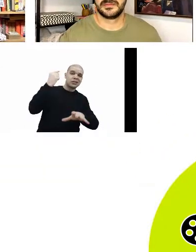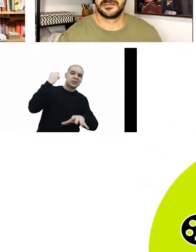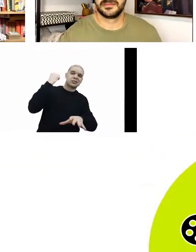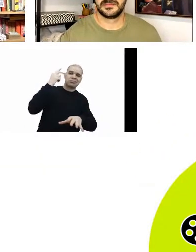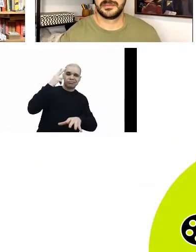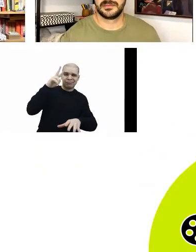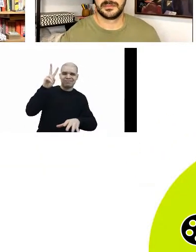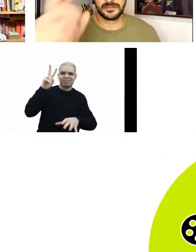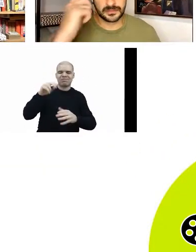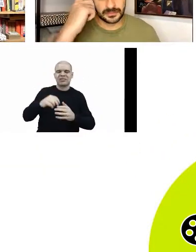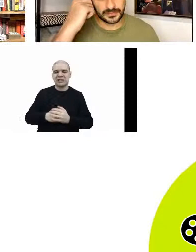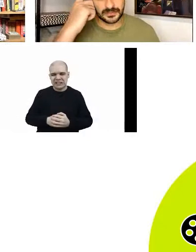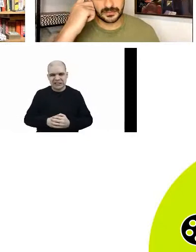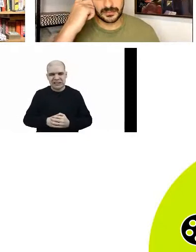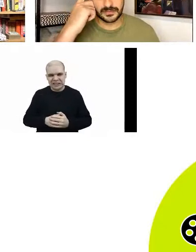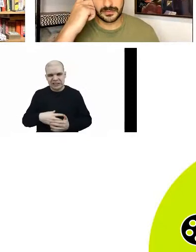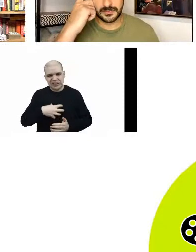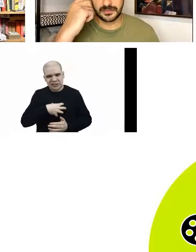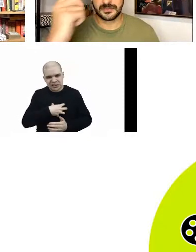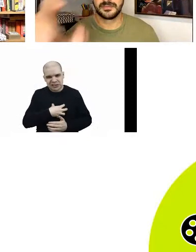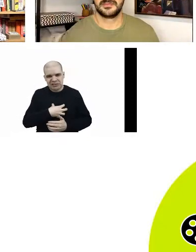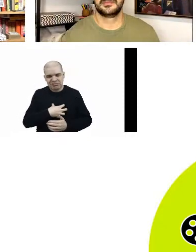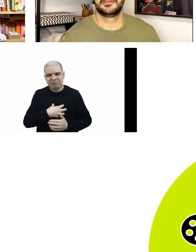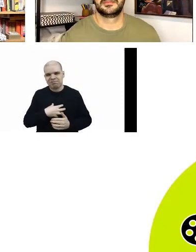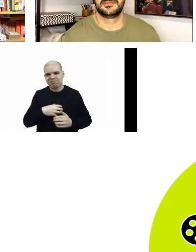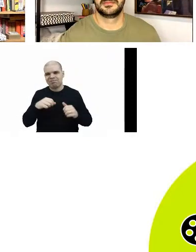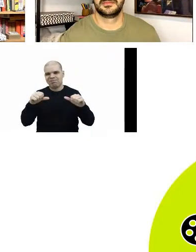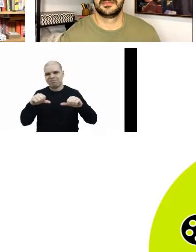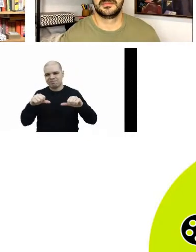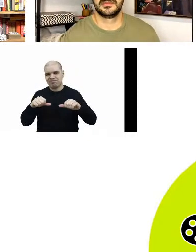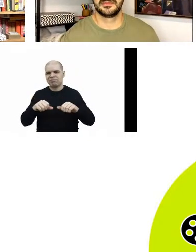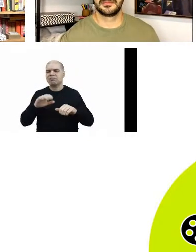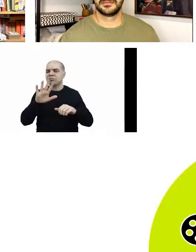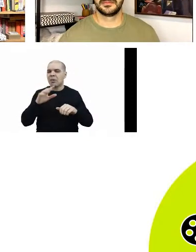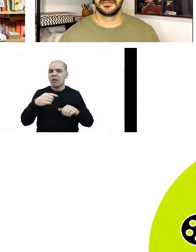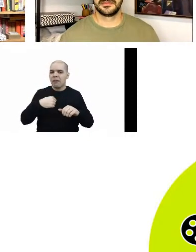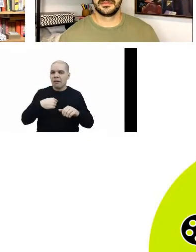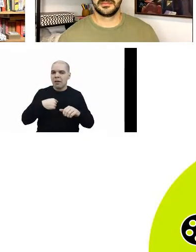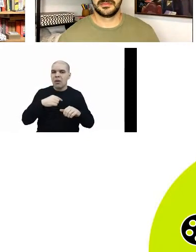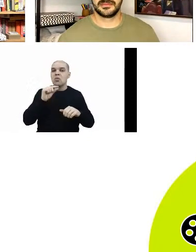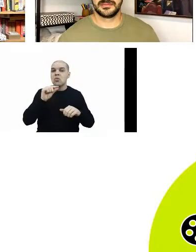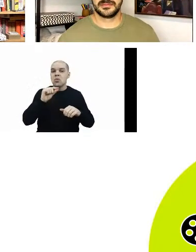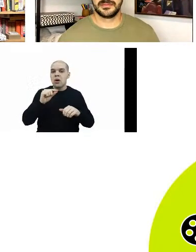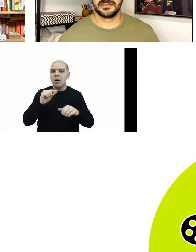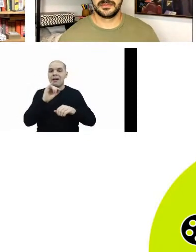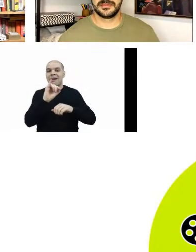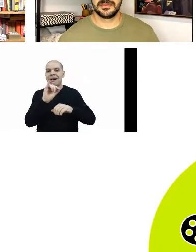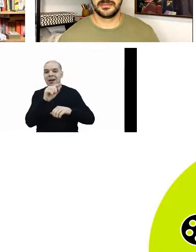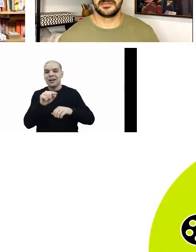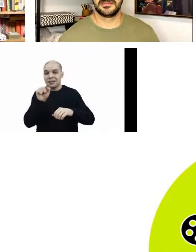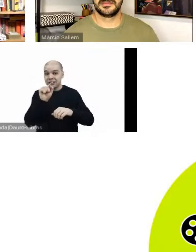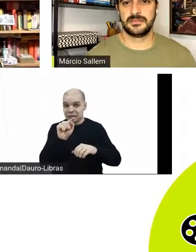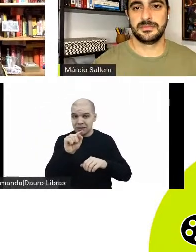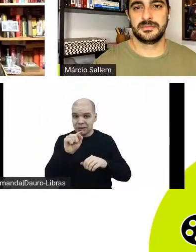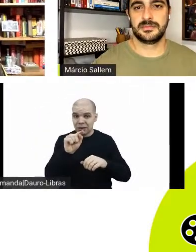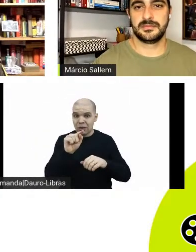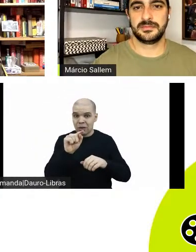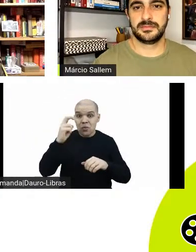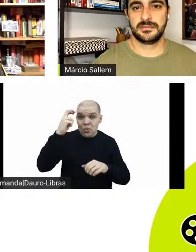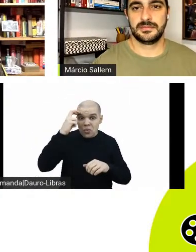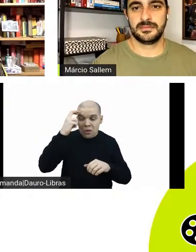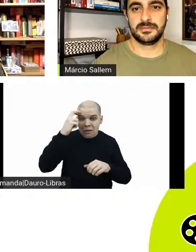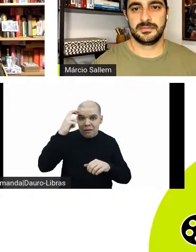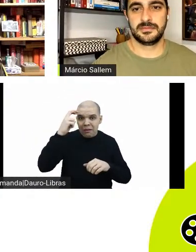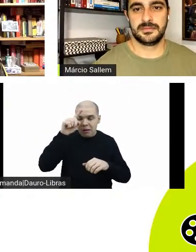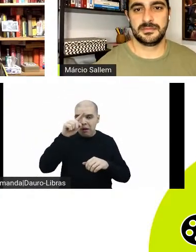de memória do audiovisual brasileiro, né? O Itaú Cultural inaugurou, faz algumas semanas, acho,